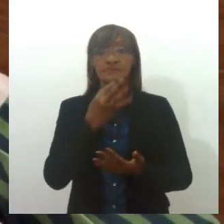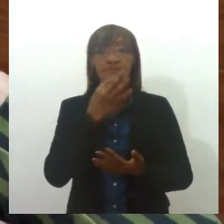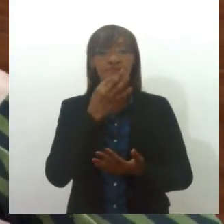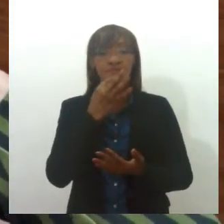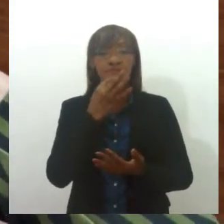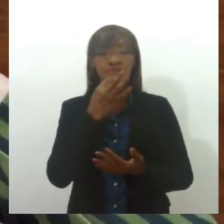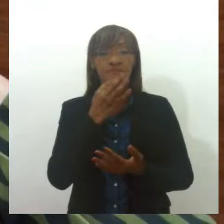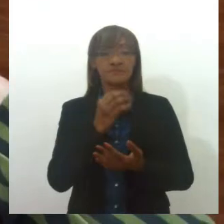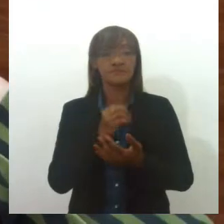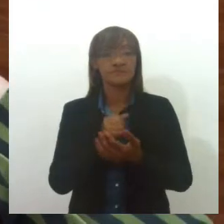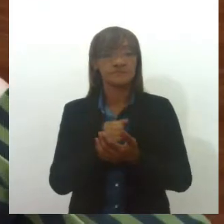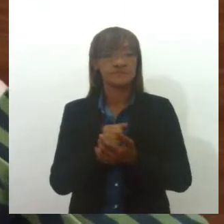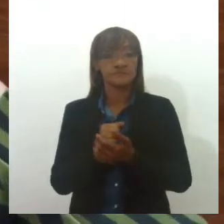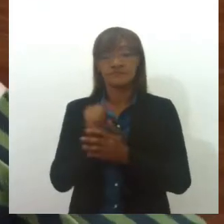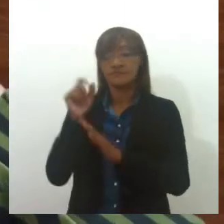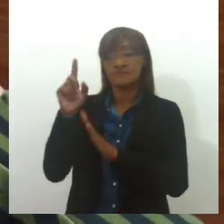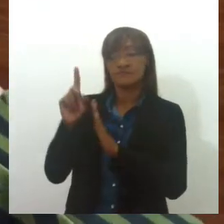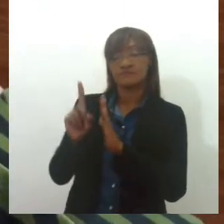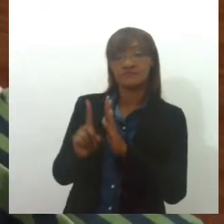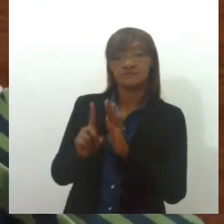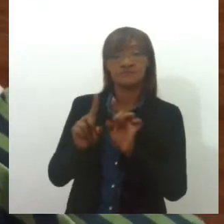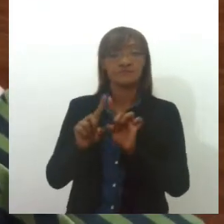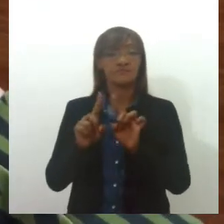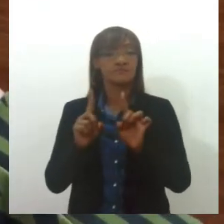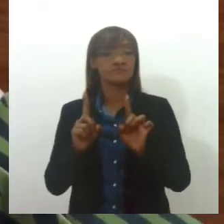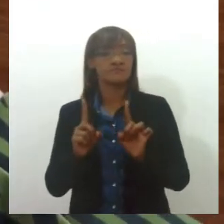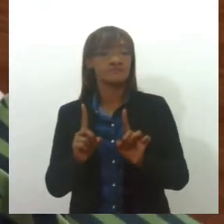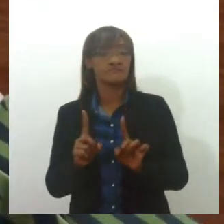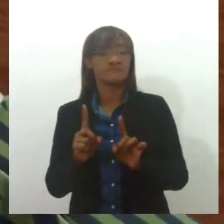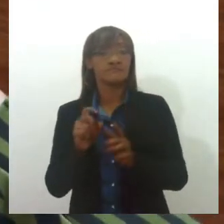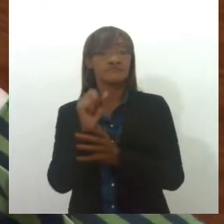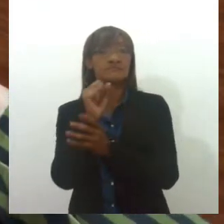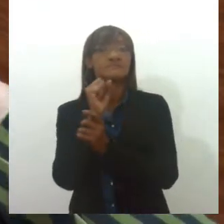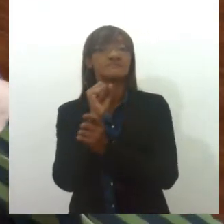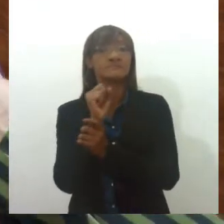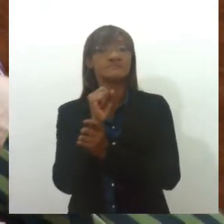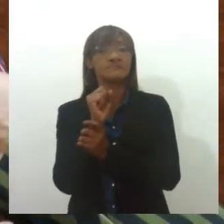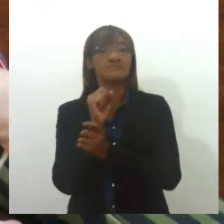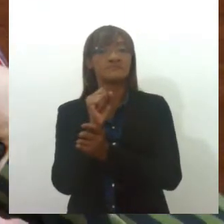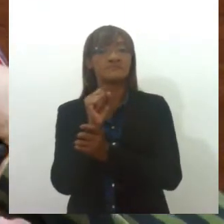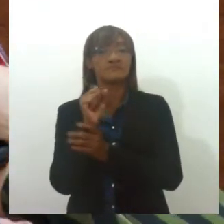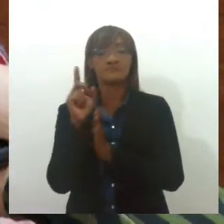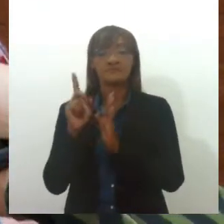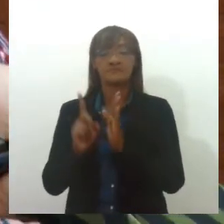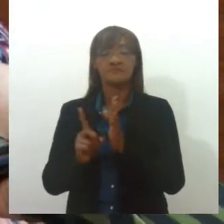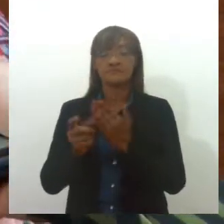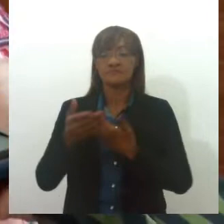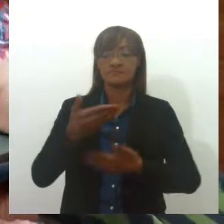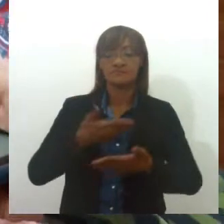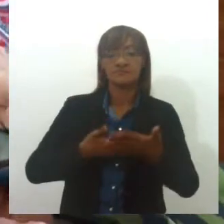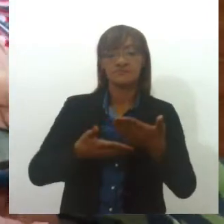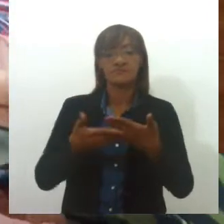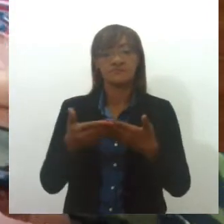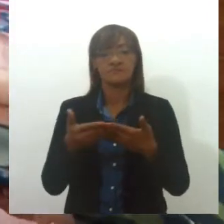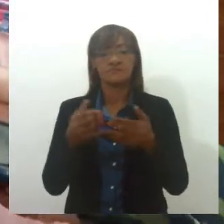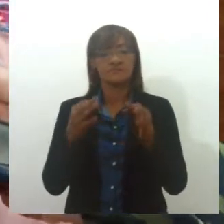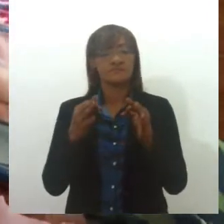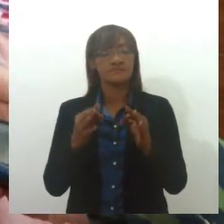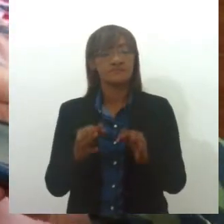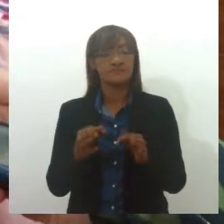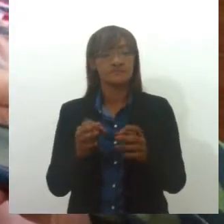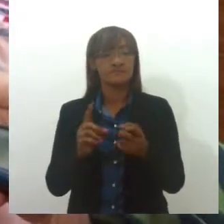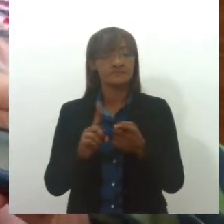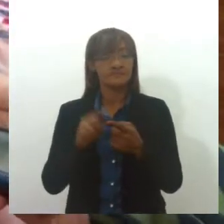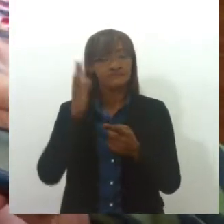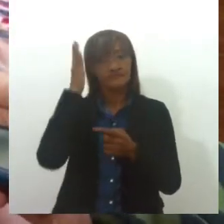ter direito, mas, sobretudo, de garantir o direito do outro, de viver em comunidade e de compreender